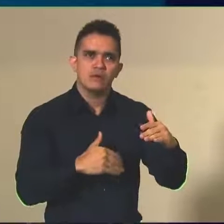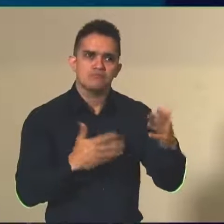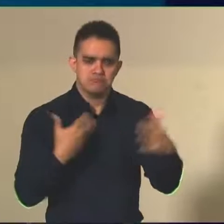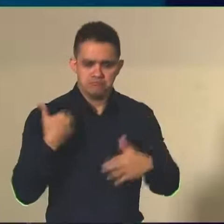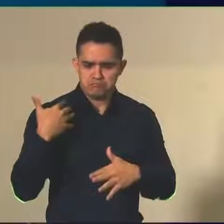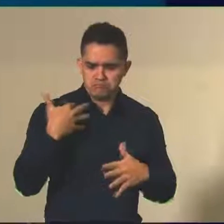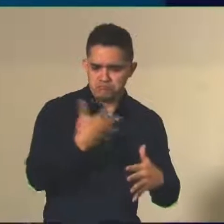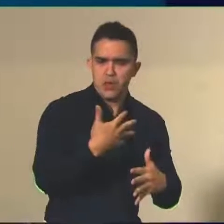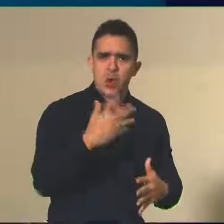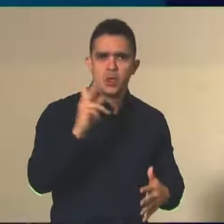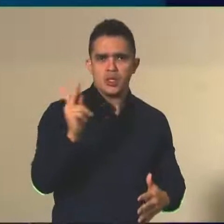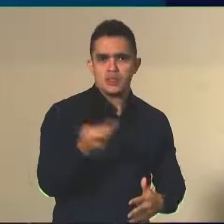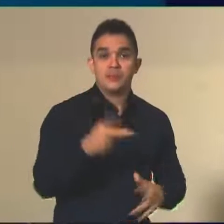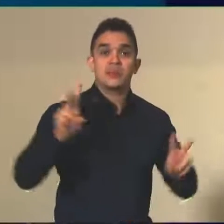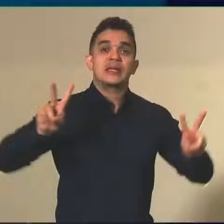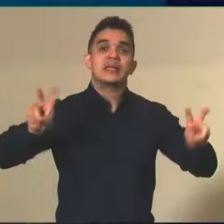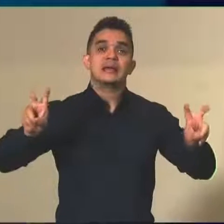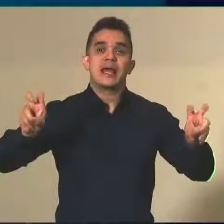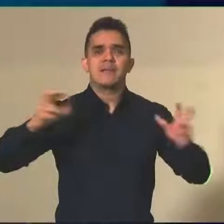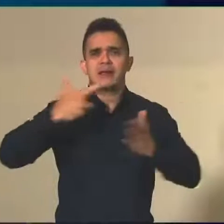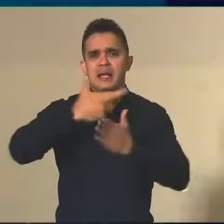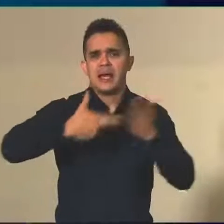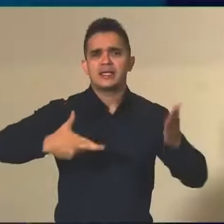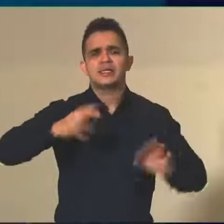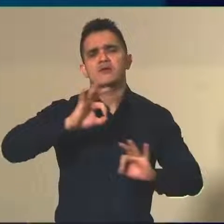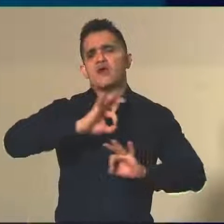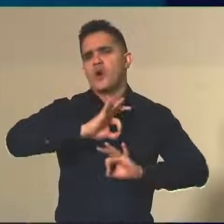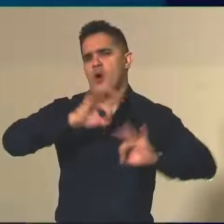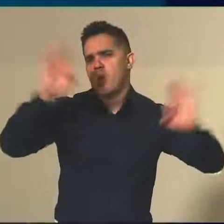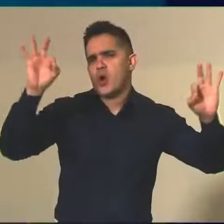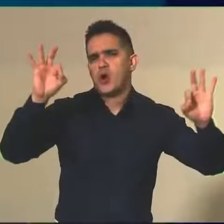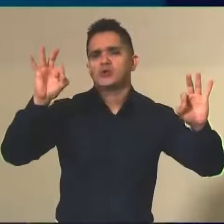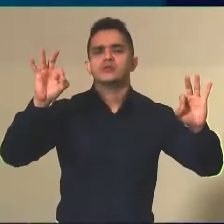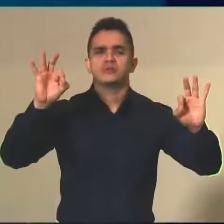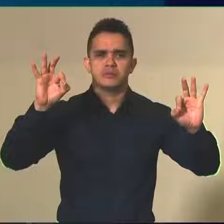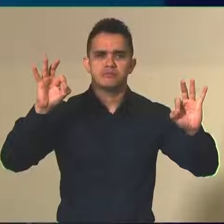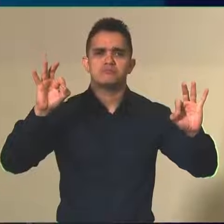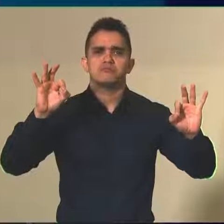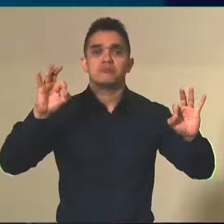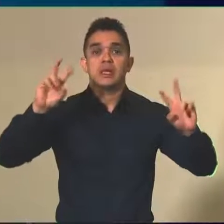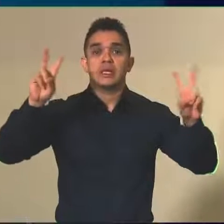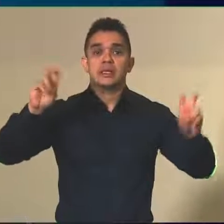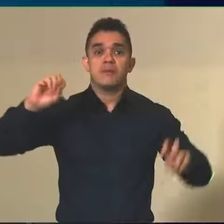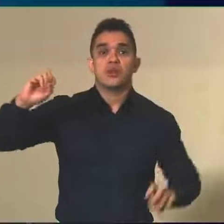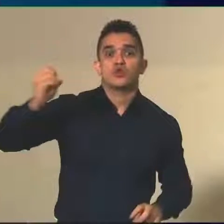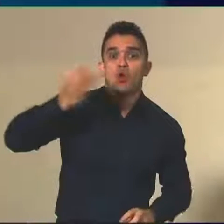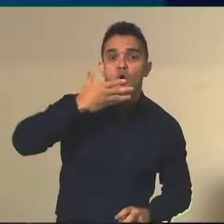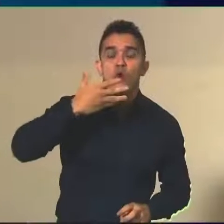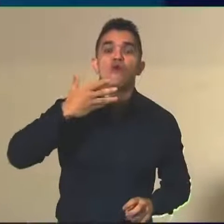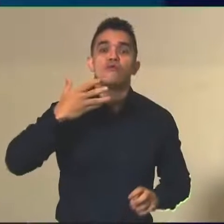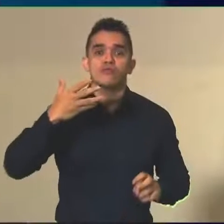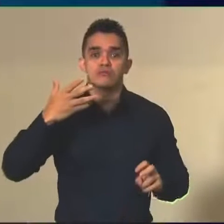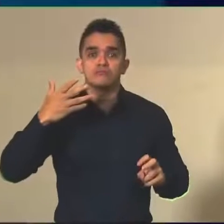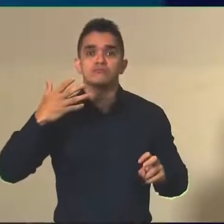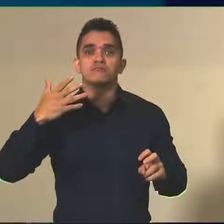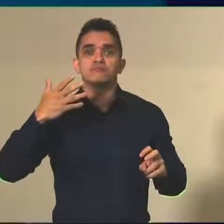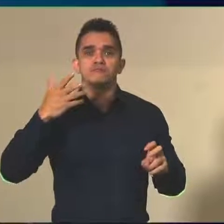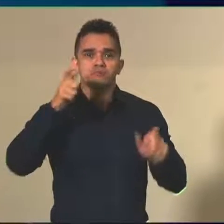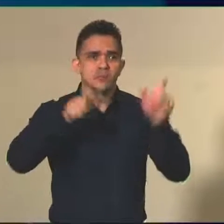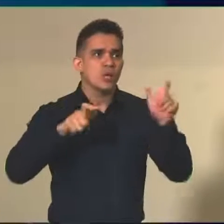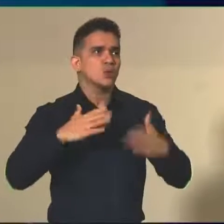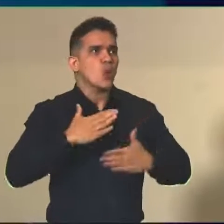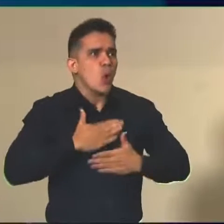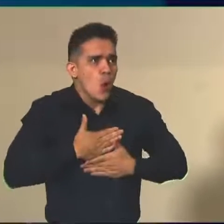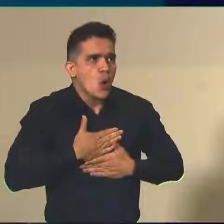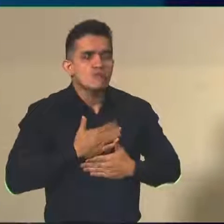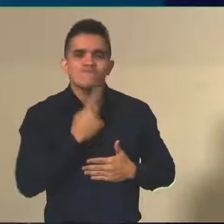nesse exame. O tema da redação eu já destaquei aqui, foi um tema bastante contemporâneo, que foi bastante elogiado também pelos estudantes